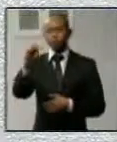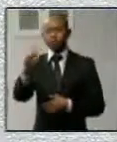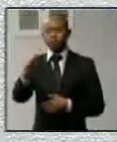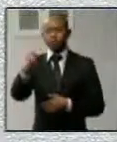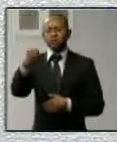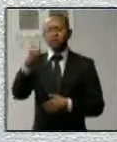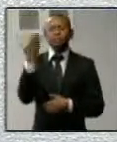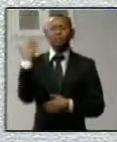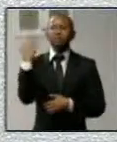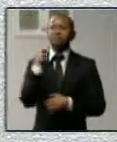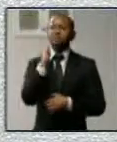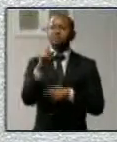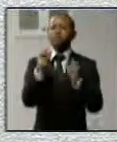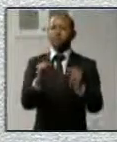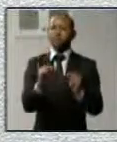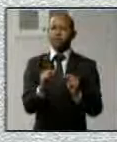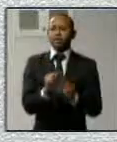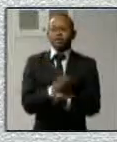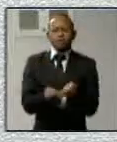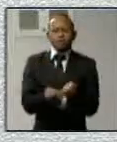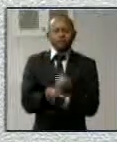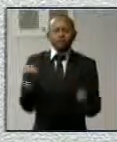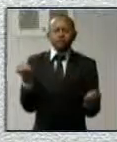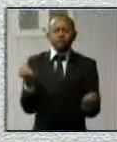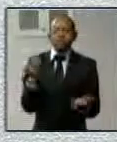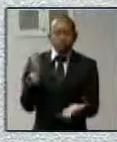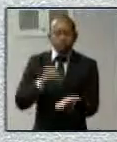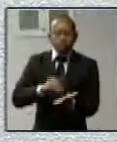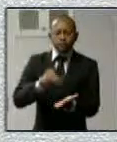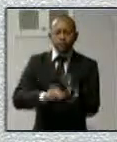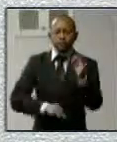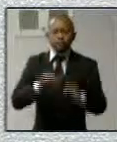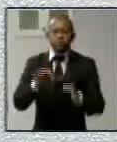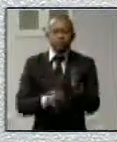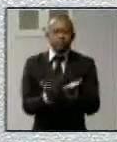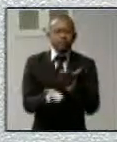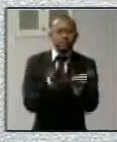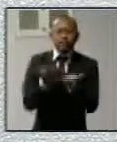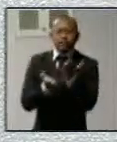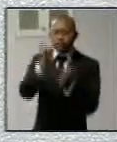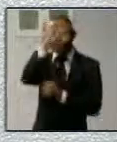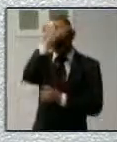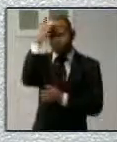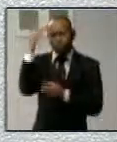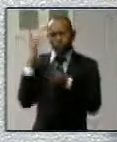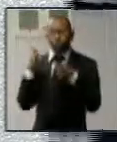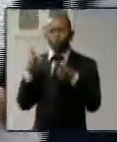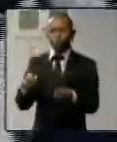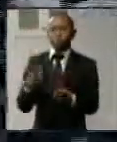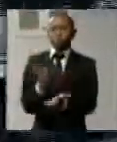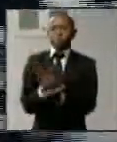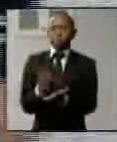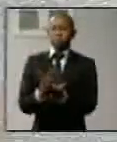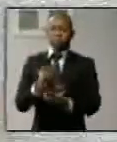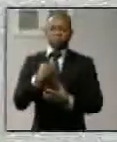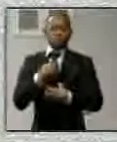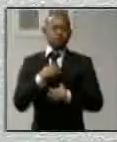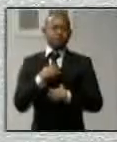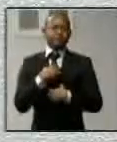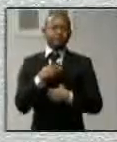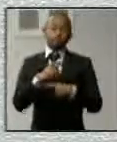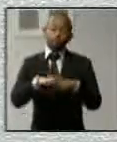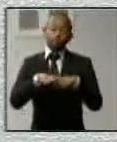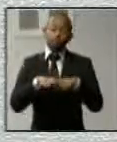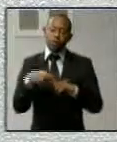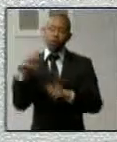os desiguais. Por isso, eu acho um grande erro você, de repente, colocar